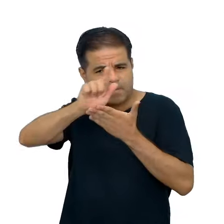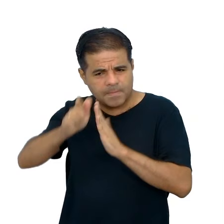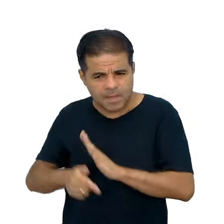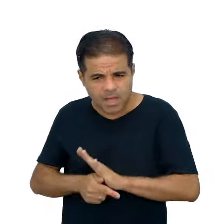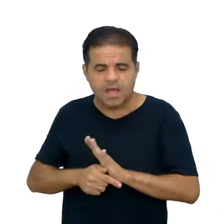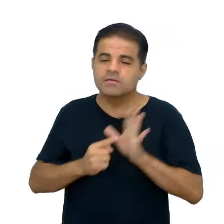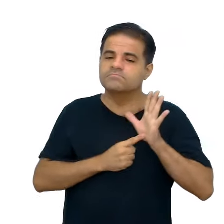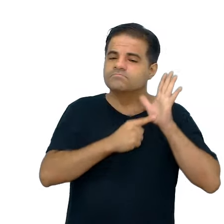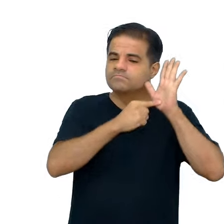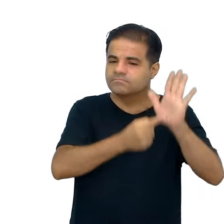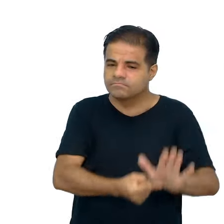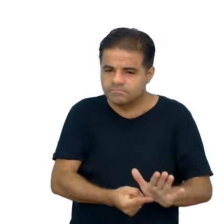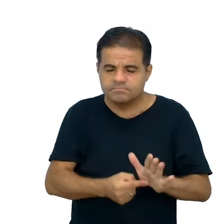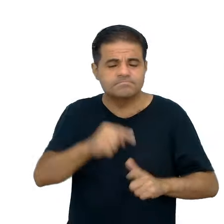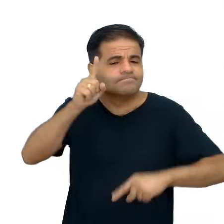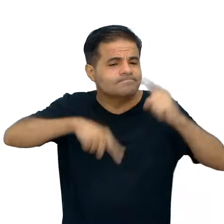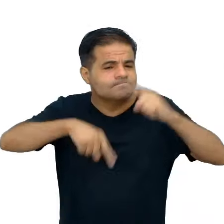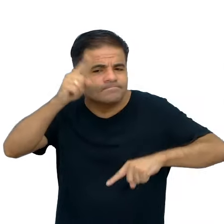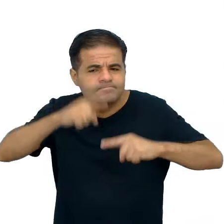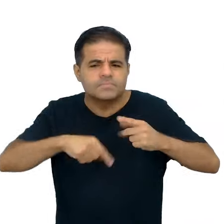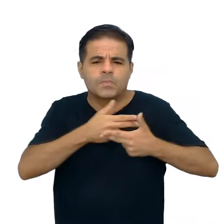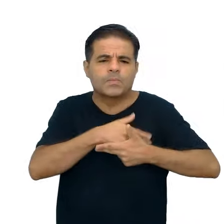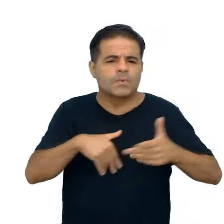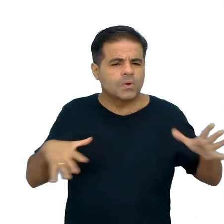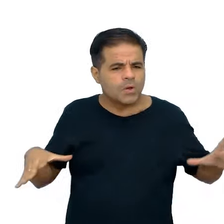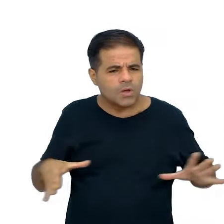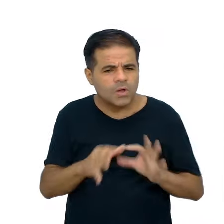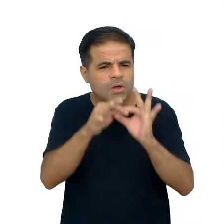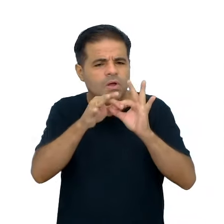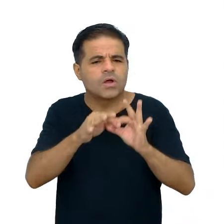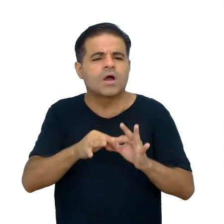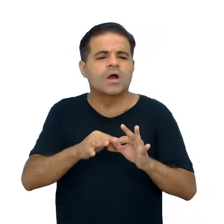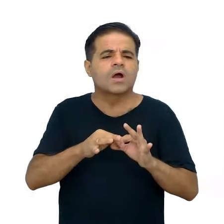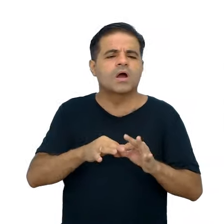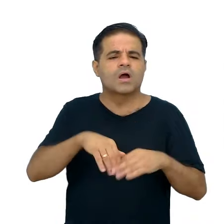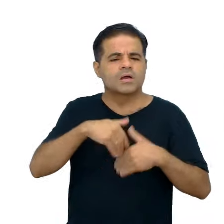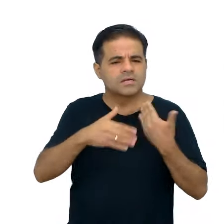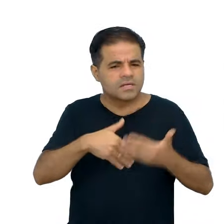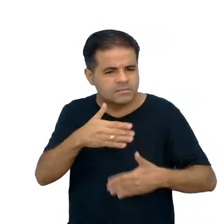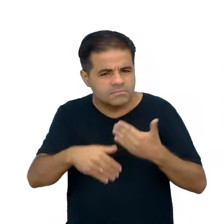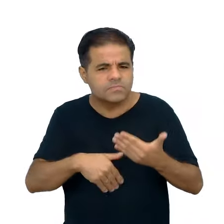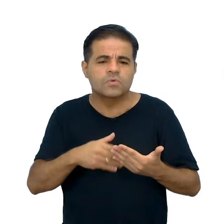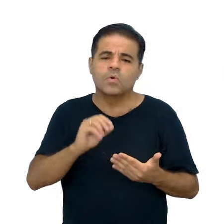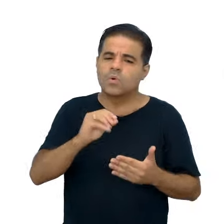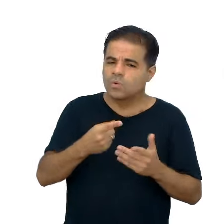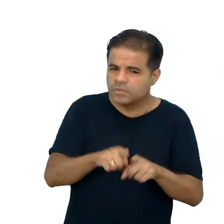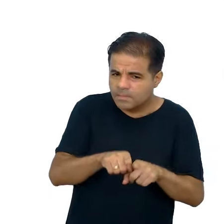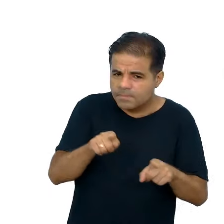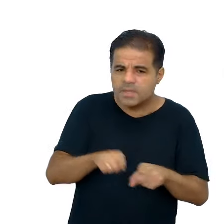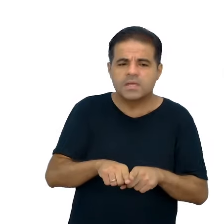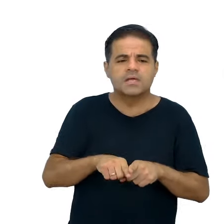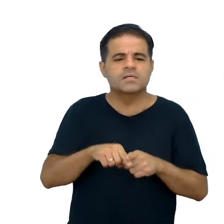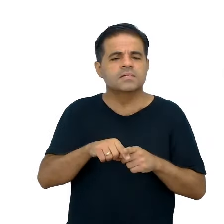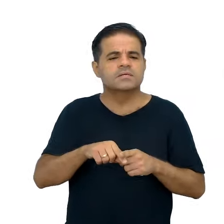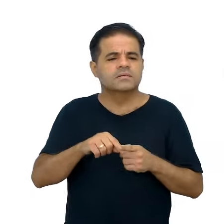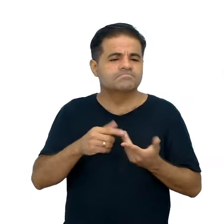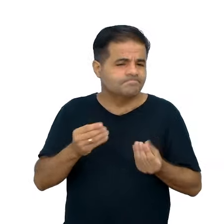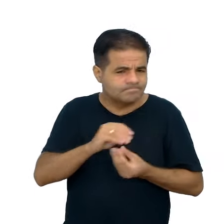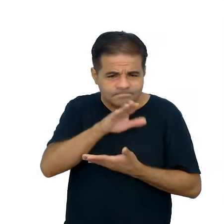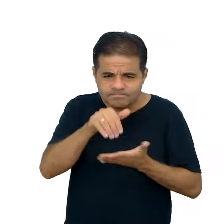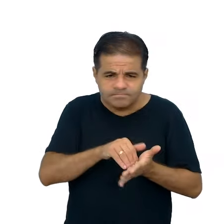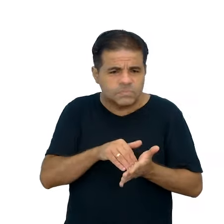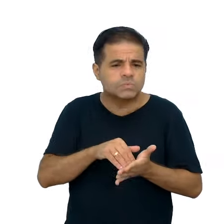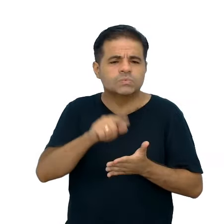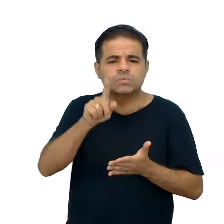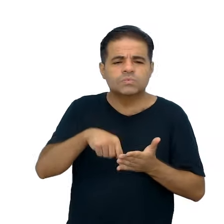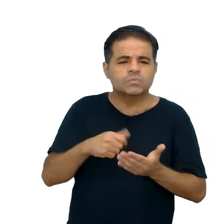apresentando os elementos conectores, anafóricos, catafóricos, ou, então, sinonímias, né, então, vamos,